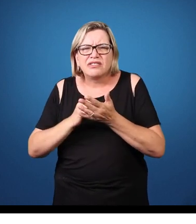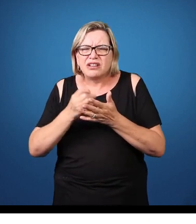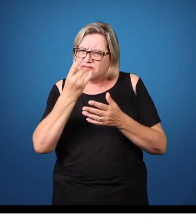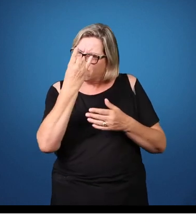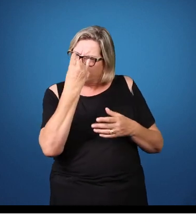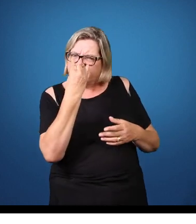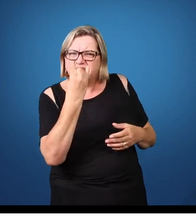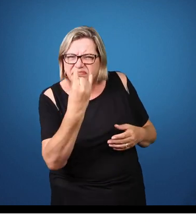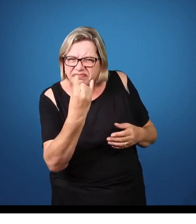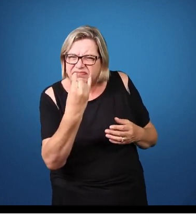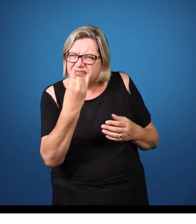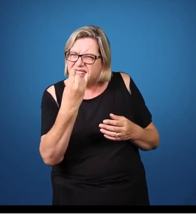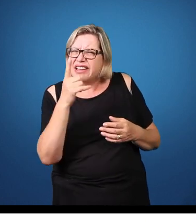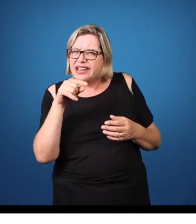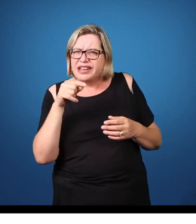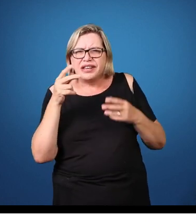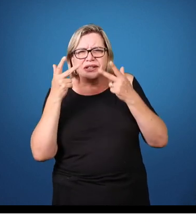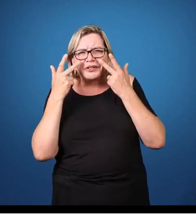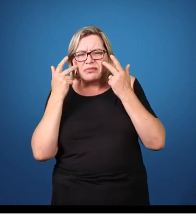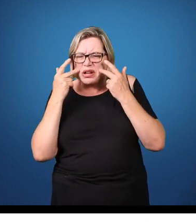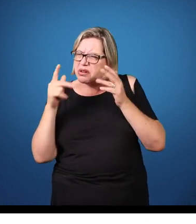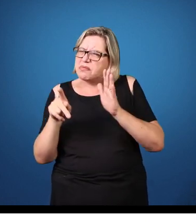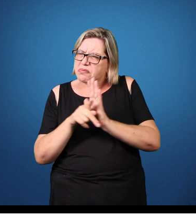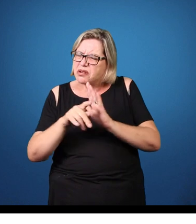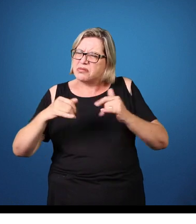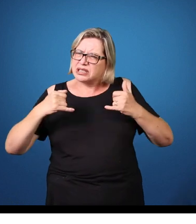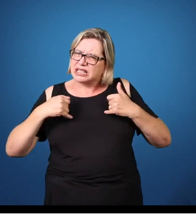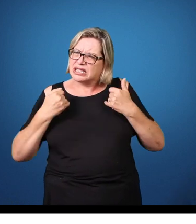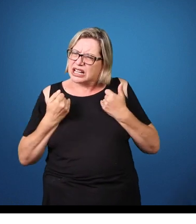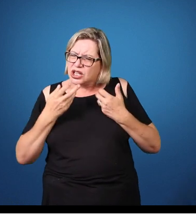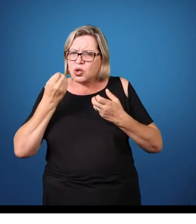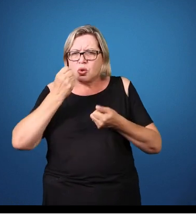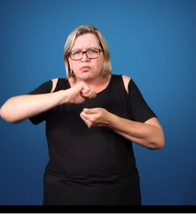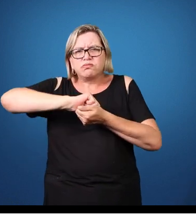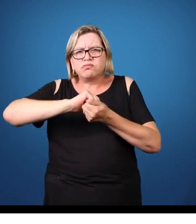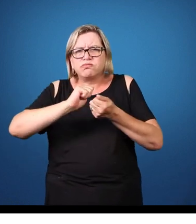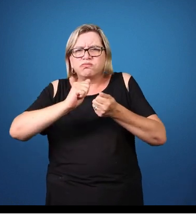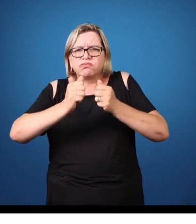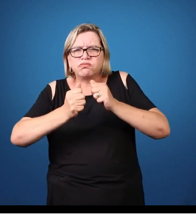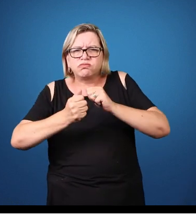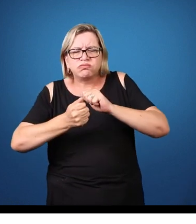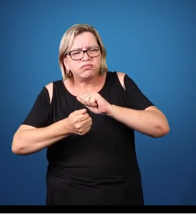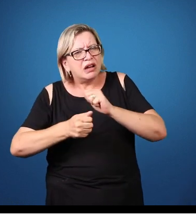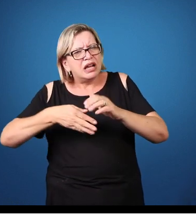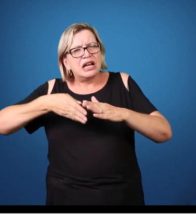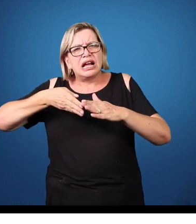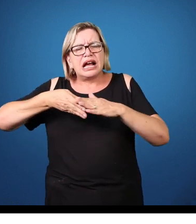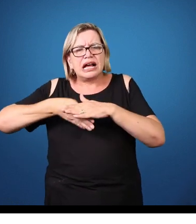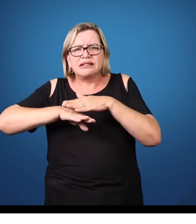médio para o ensino superior? Ou, de fato, é algo que precisamos ter cuidado logo no início da vida universitária?